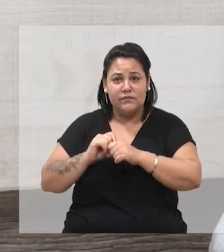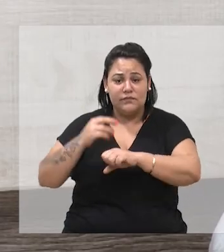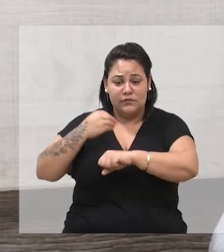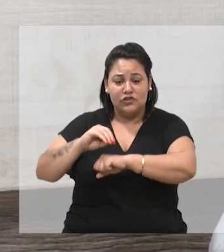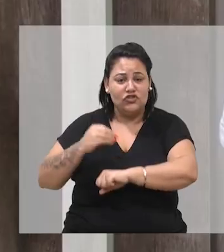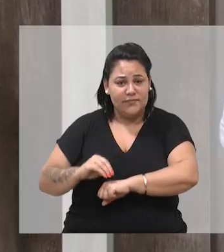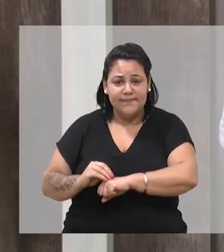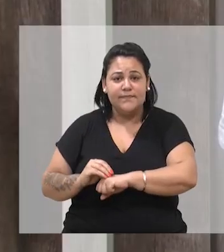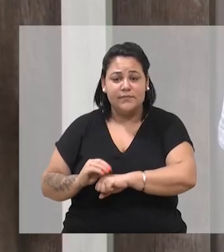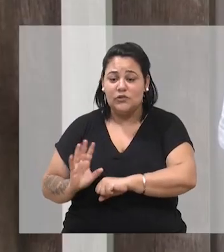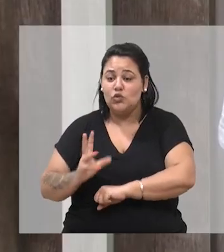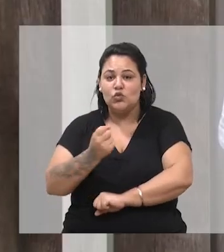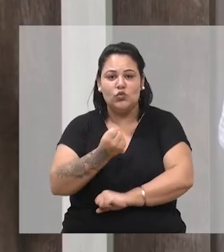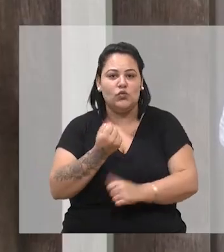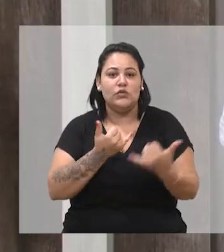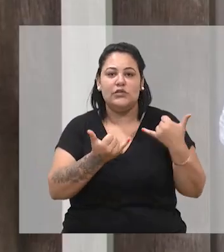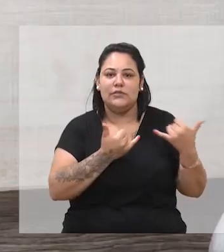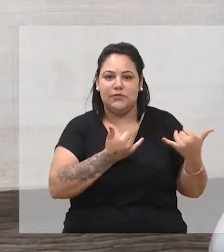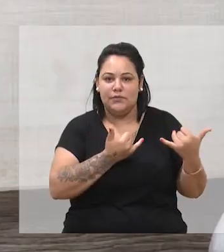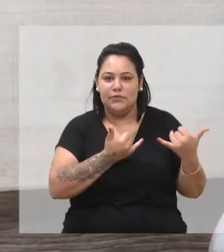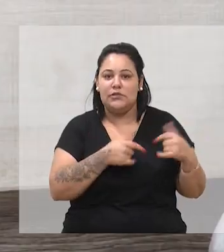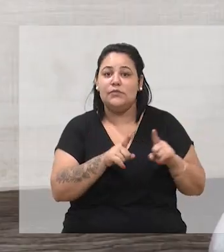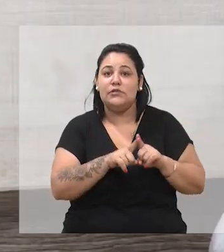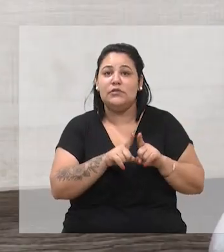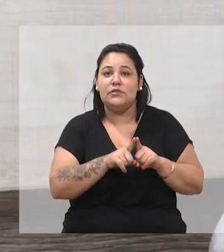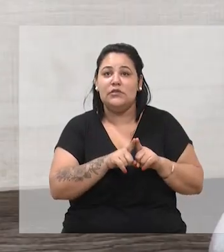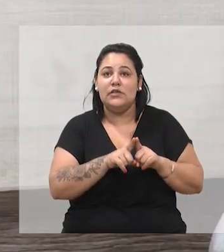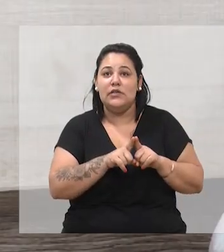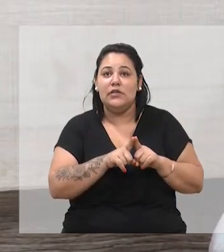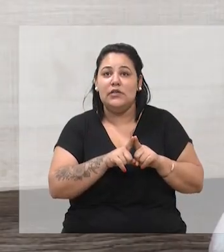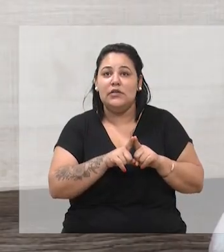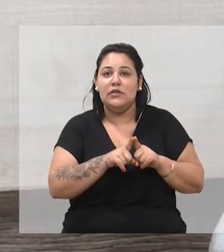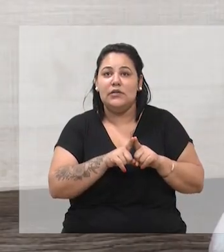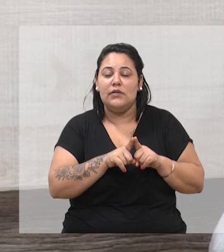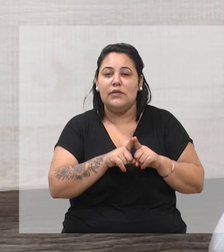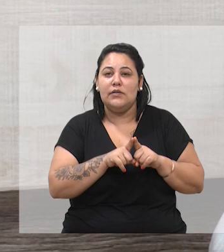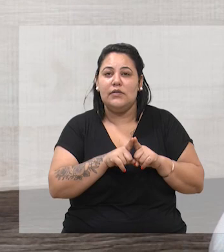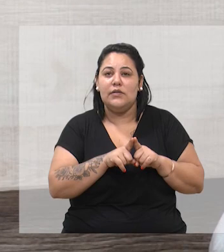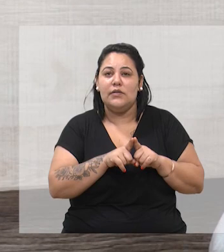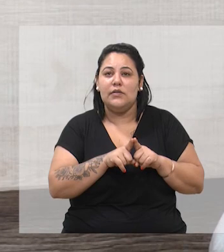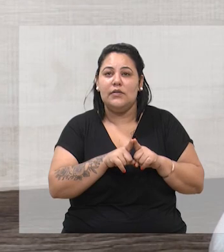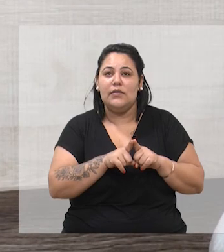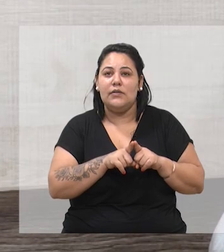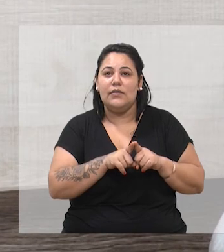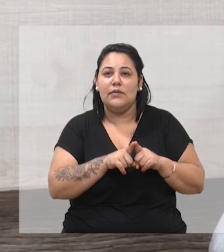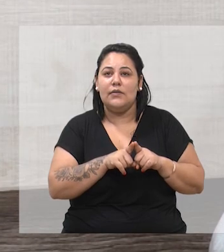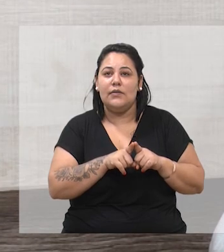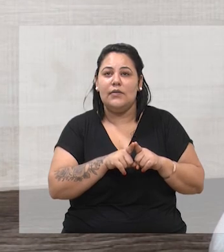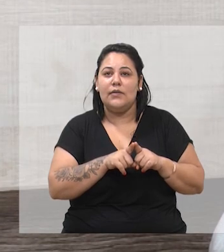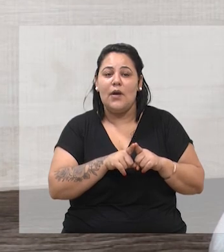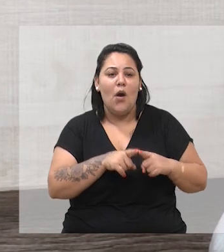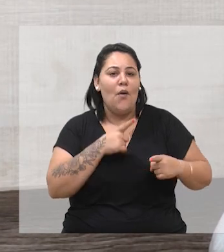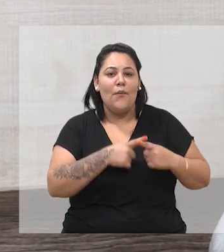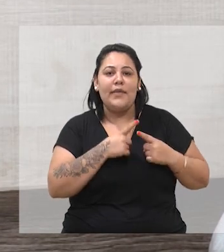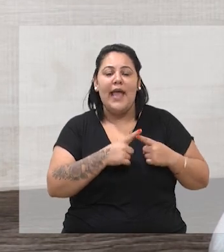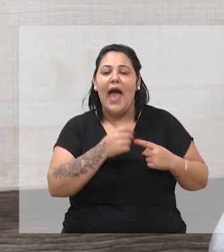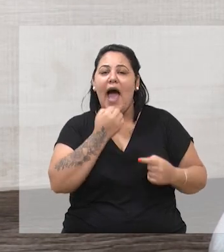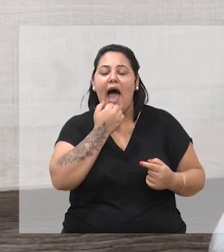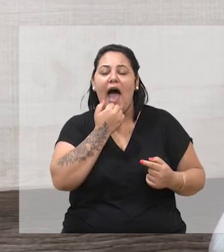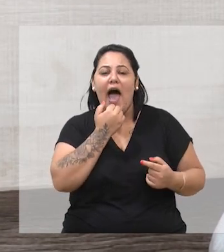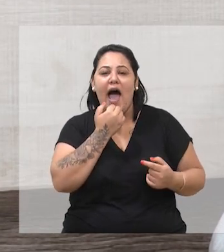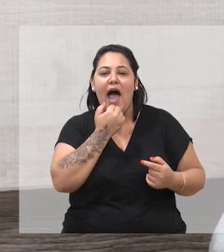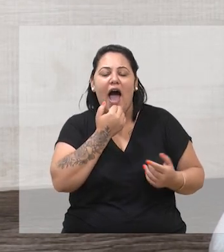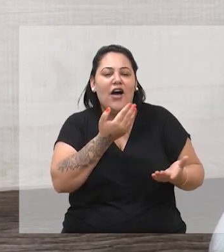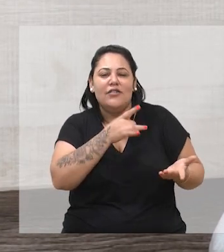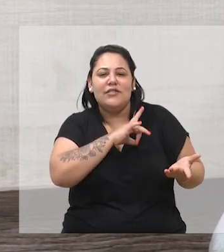de crônicas nós já estamos dando-os finalmente, já reunimos os autores, já estou num processo de